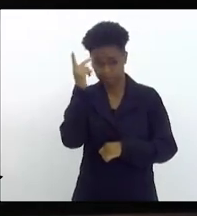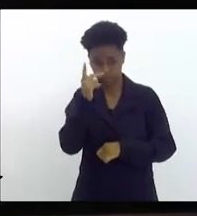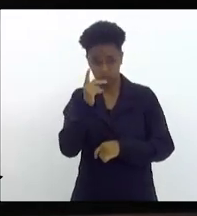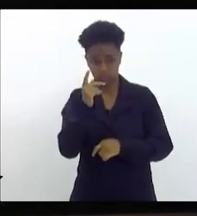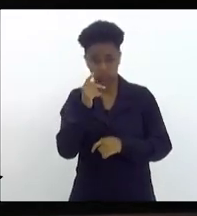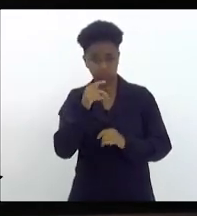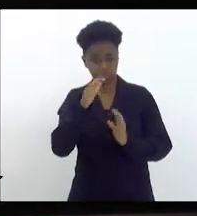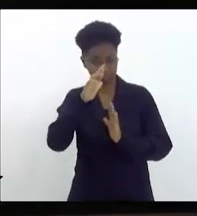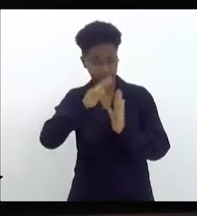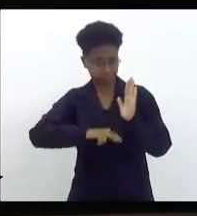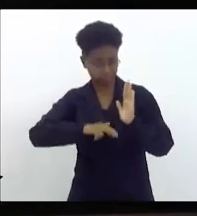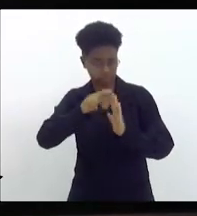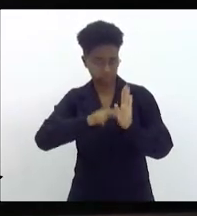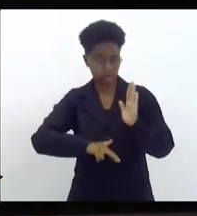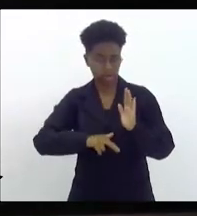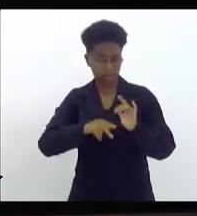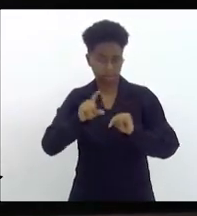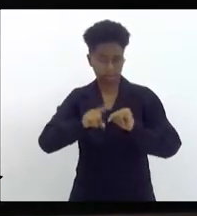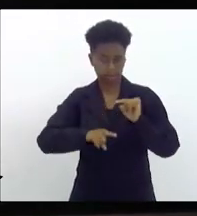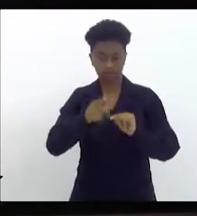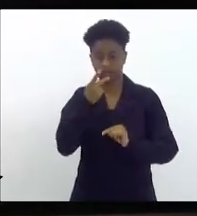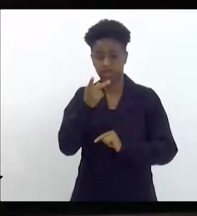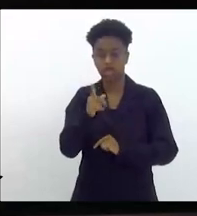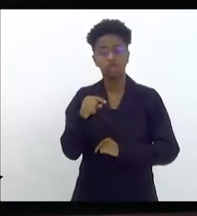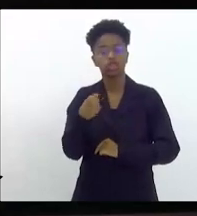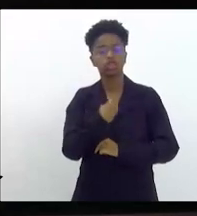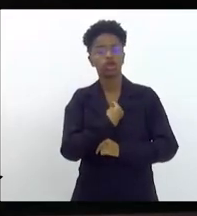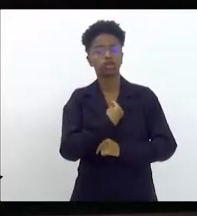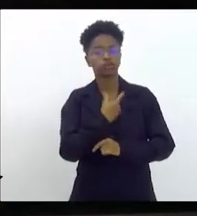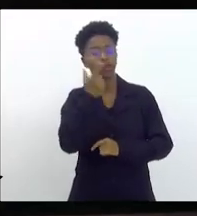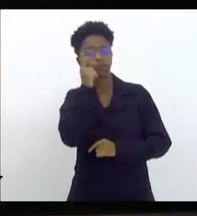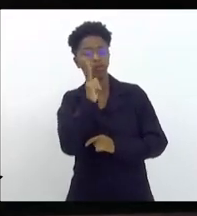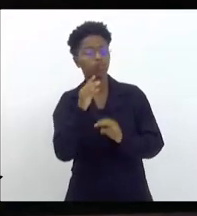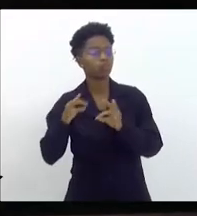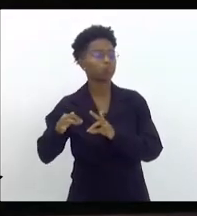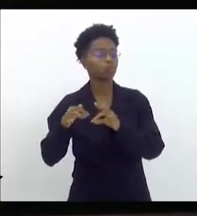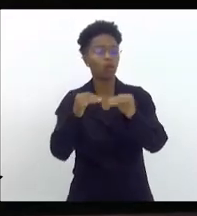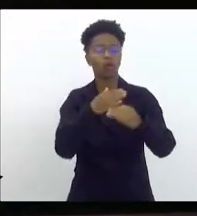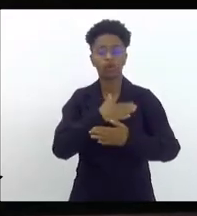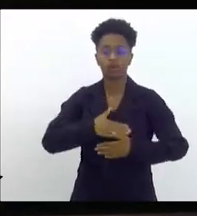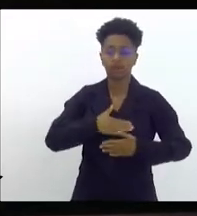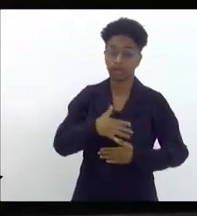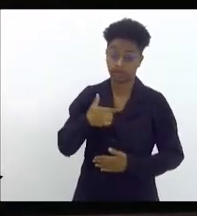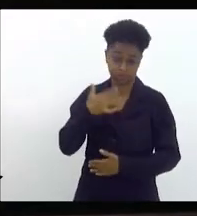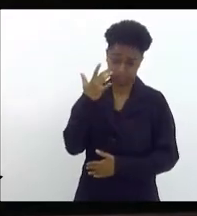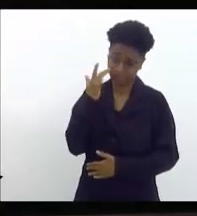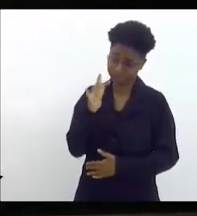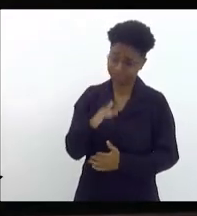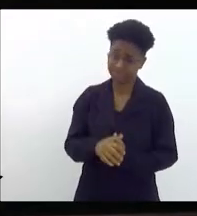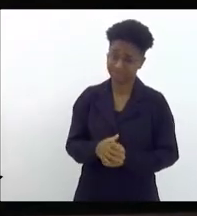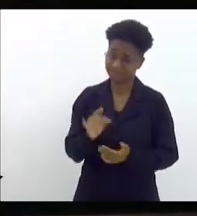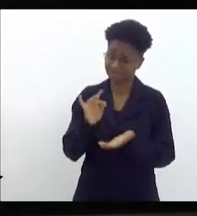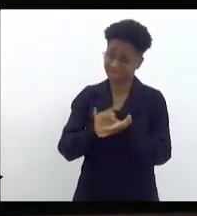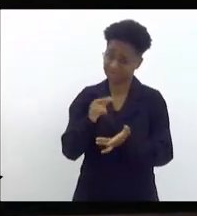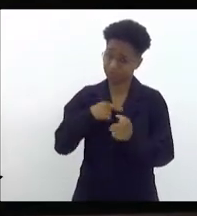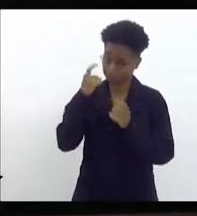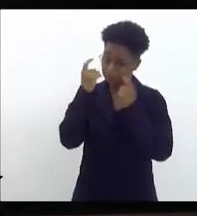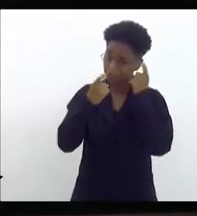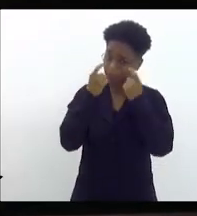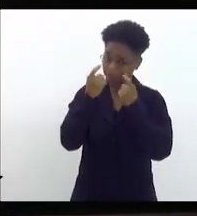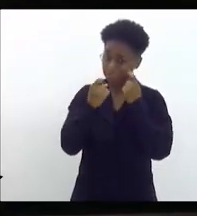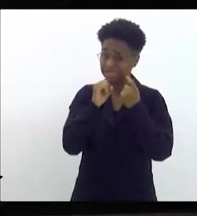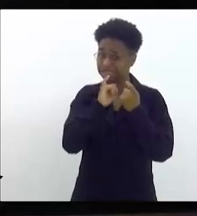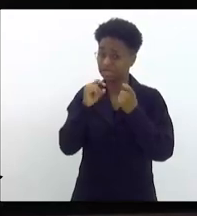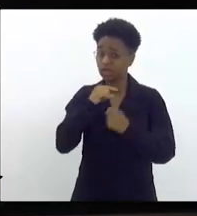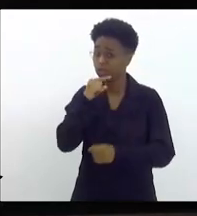deputado do PP, falou, nós agradamos a todos, eu não sei até que preço, porque fico preocupada se não alcançar